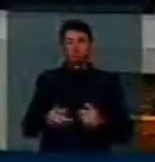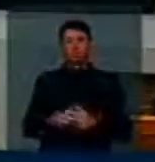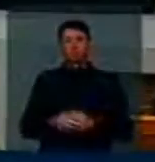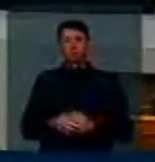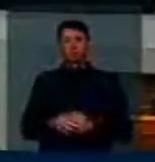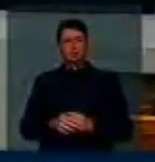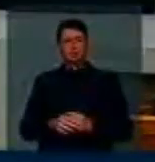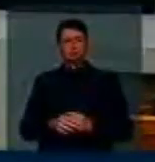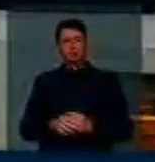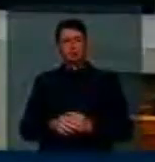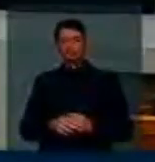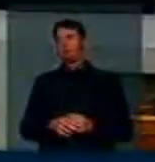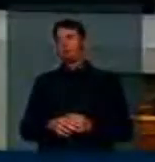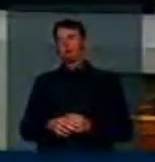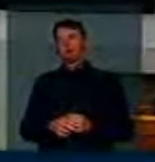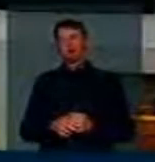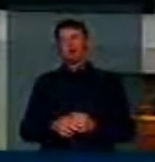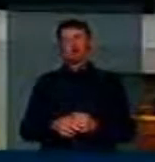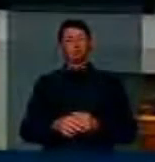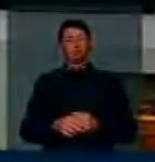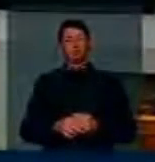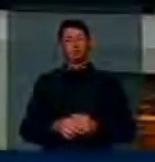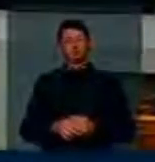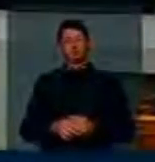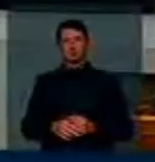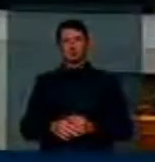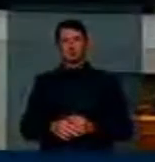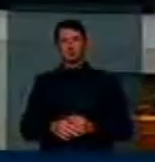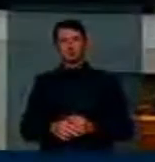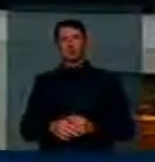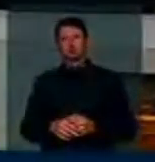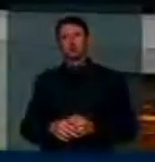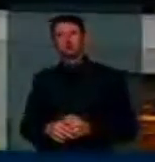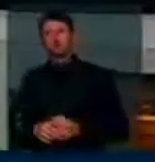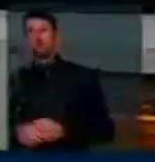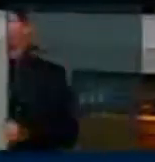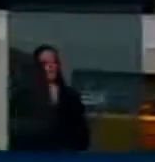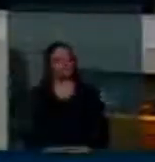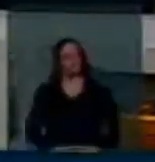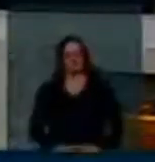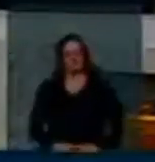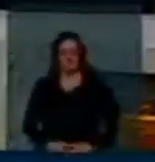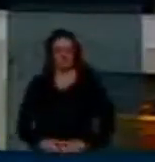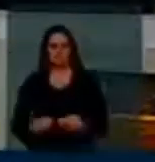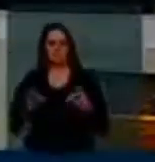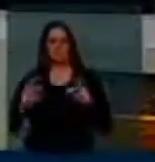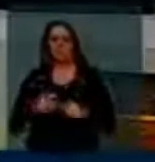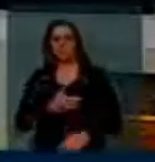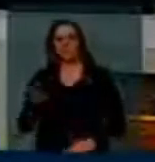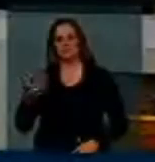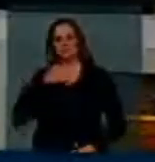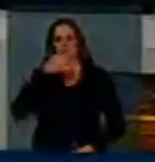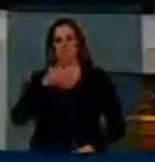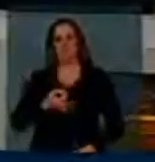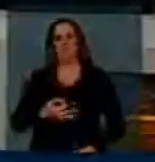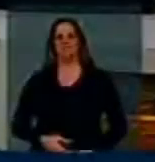direitos autorais. Eu quero dizer que eu reconheço todas as posições aqui manifestadas. De um lado, havia da parte da